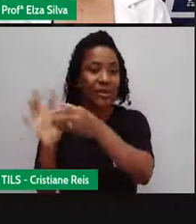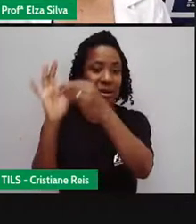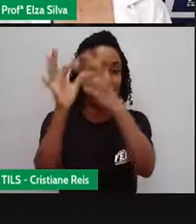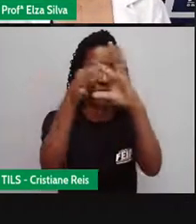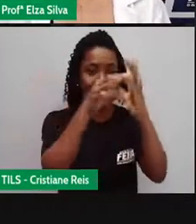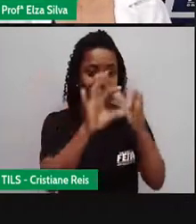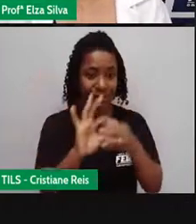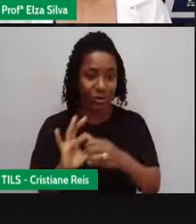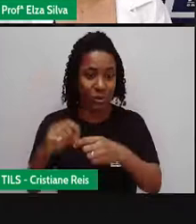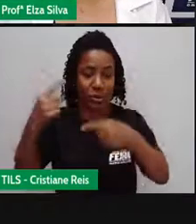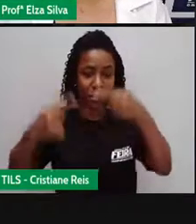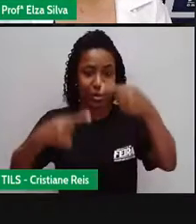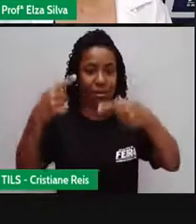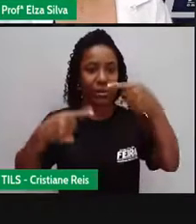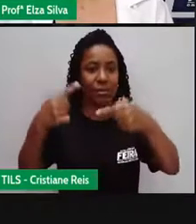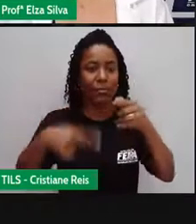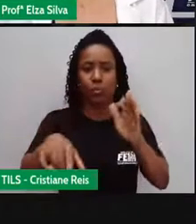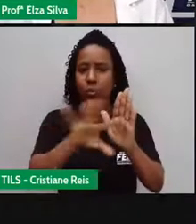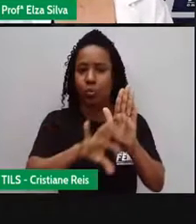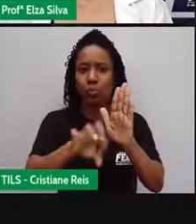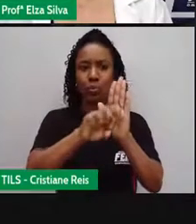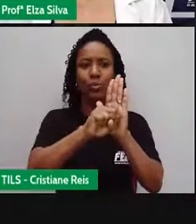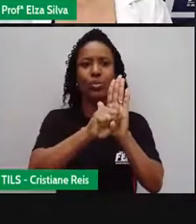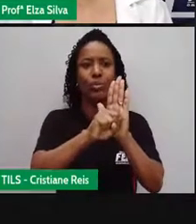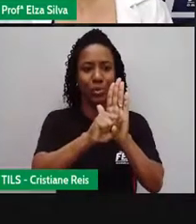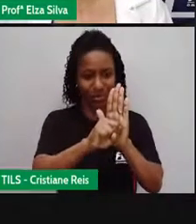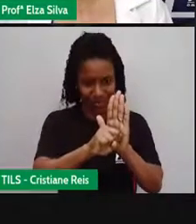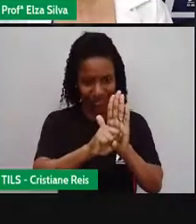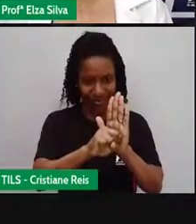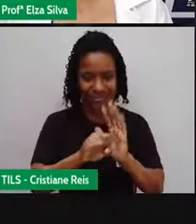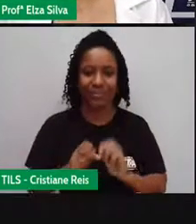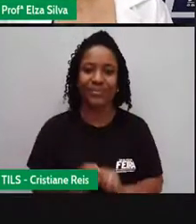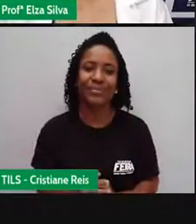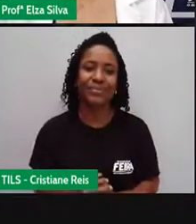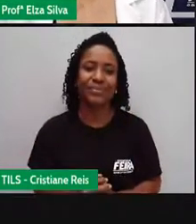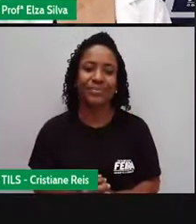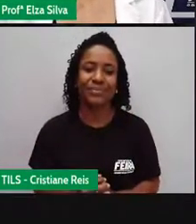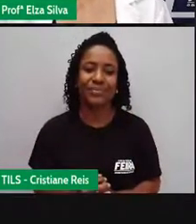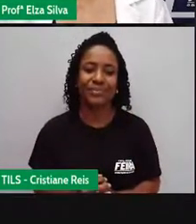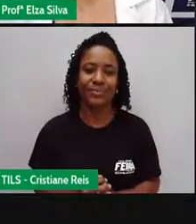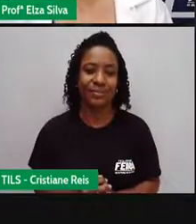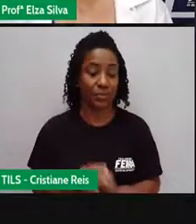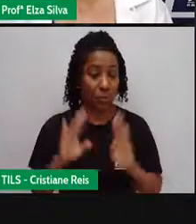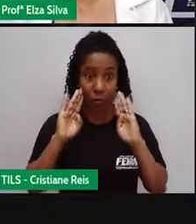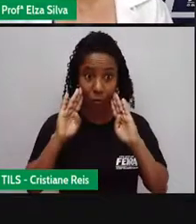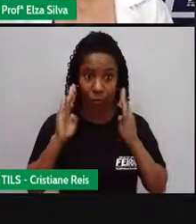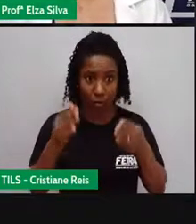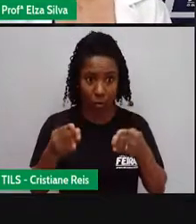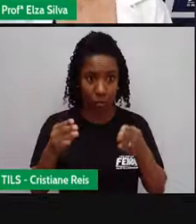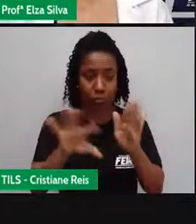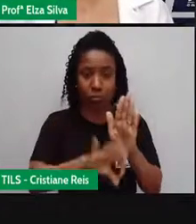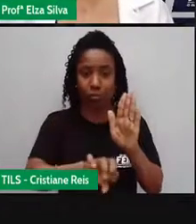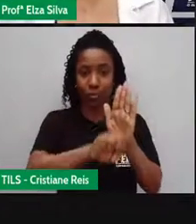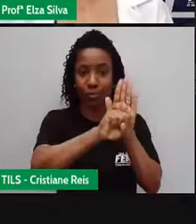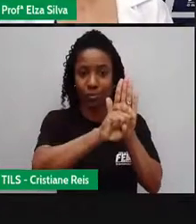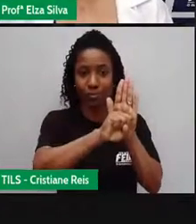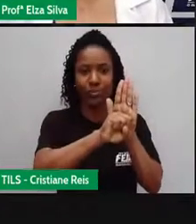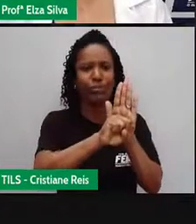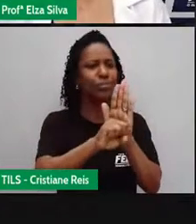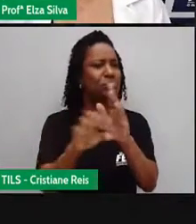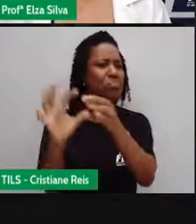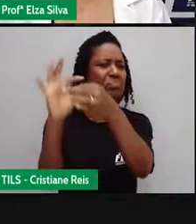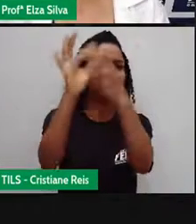estudar os Jogos Olímpicos. Agora, vamos focalizar apenas nos símbolos. Aqueles símbolos que